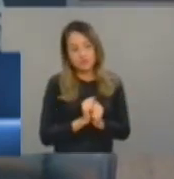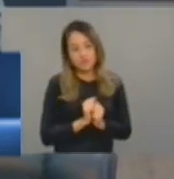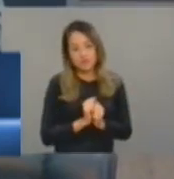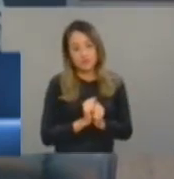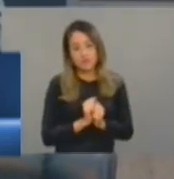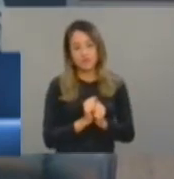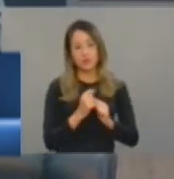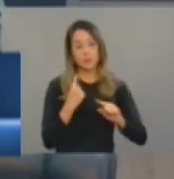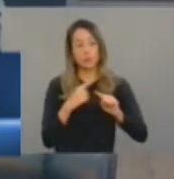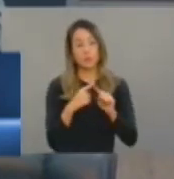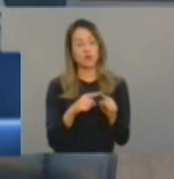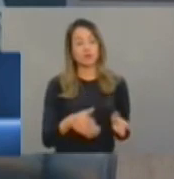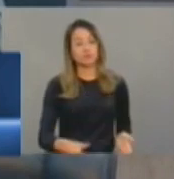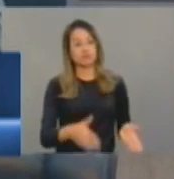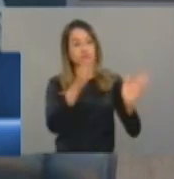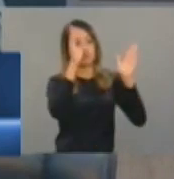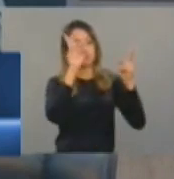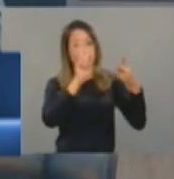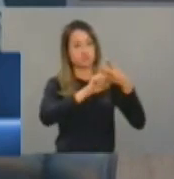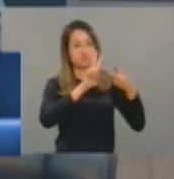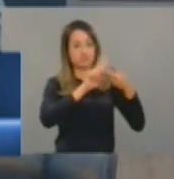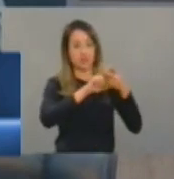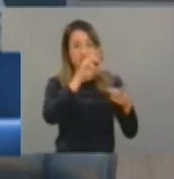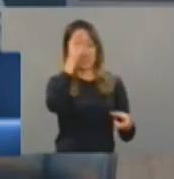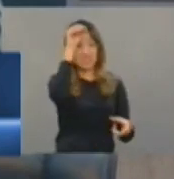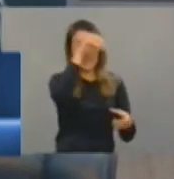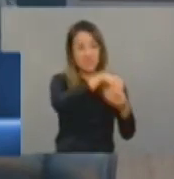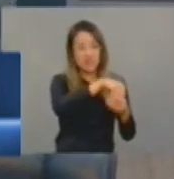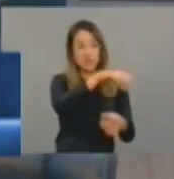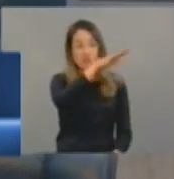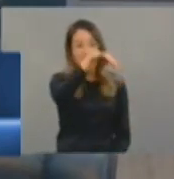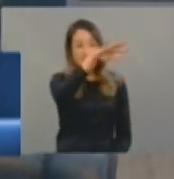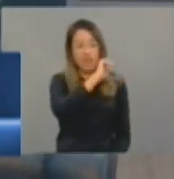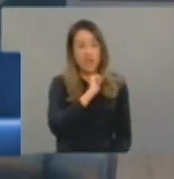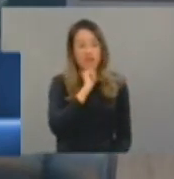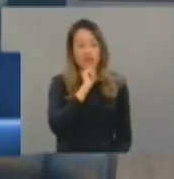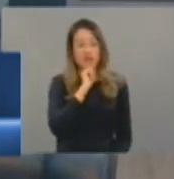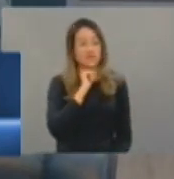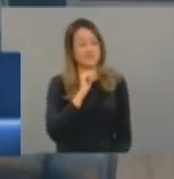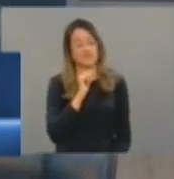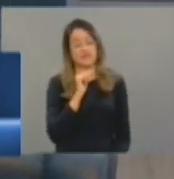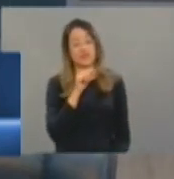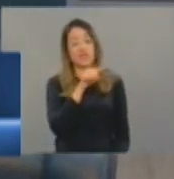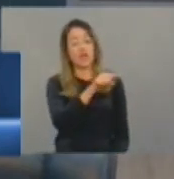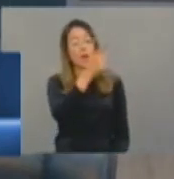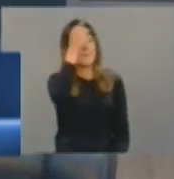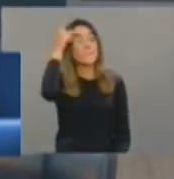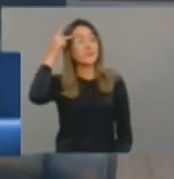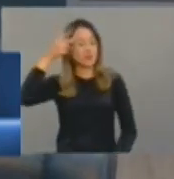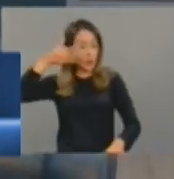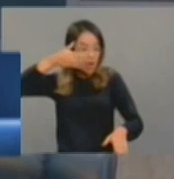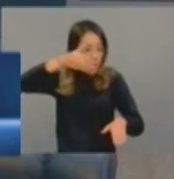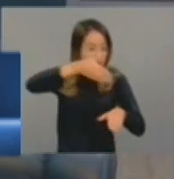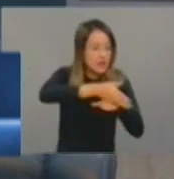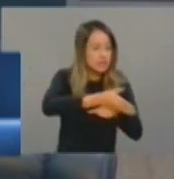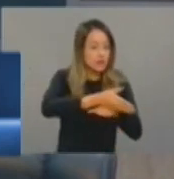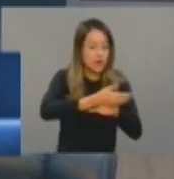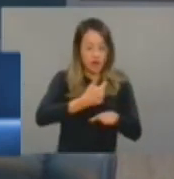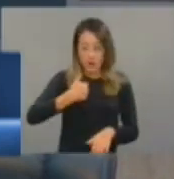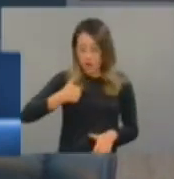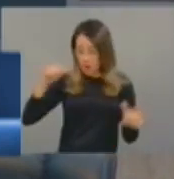esses centros, da forma que eles funcionam atualmente, não é só no Ceará não, é no Brasil inteiro, não recupera ninguém.